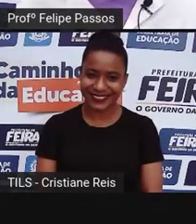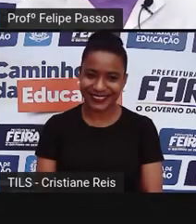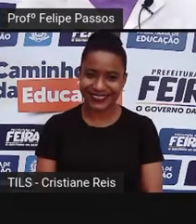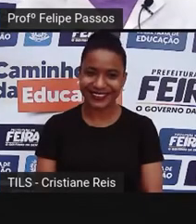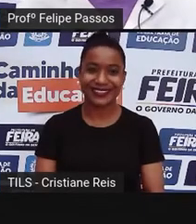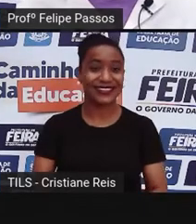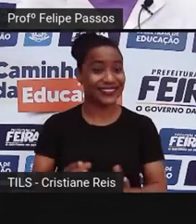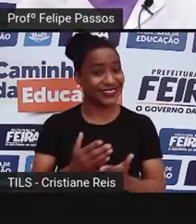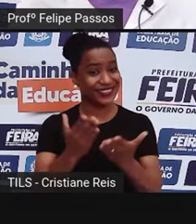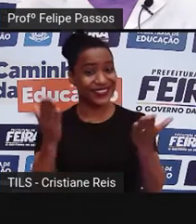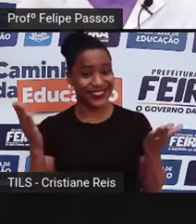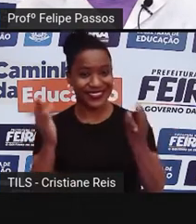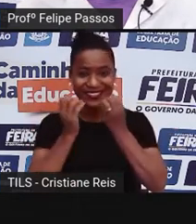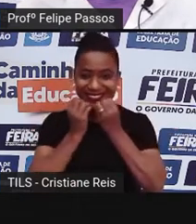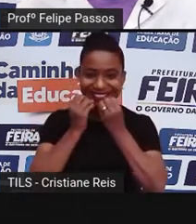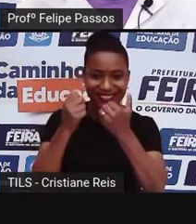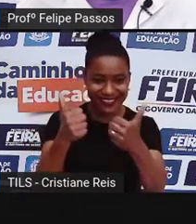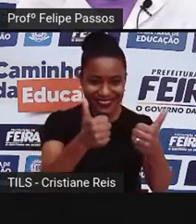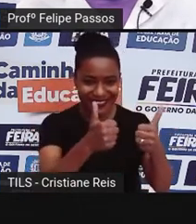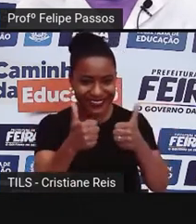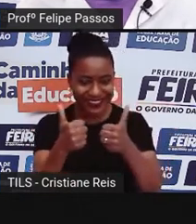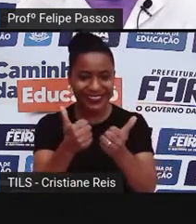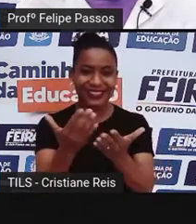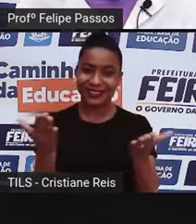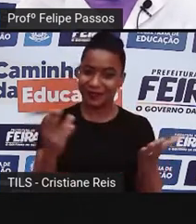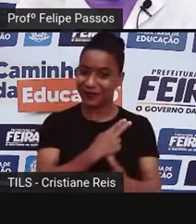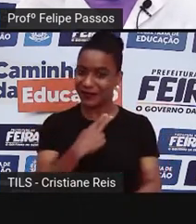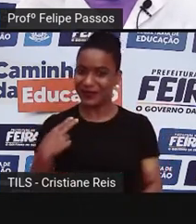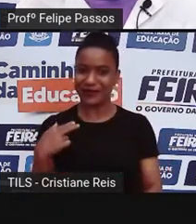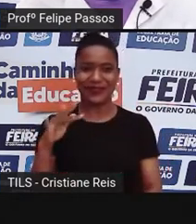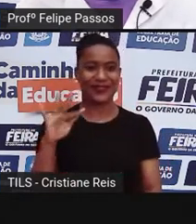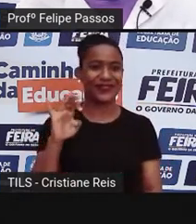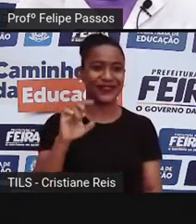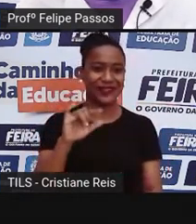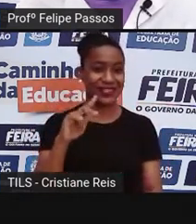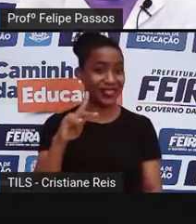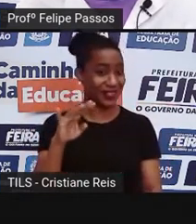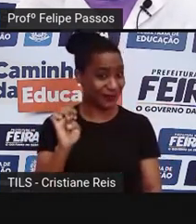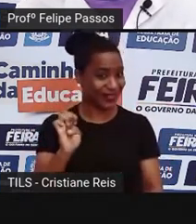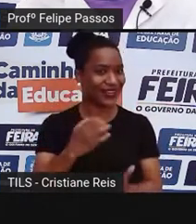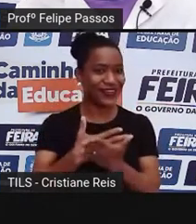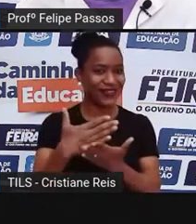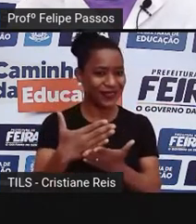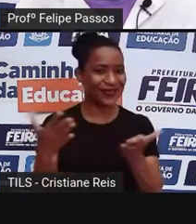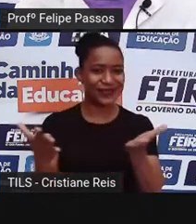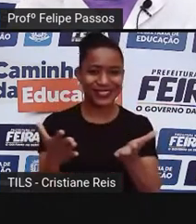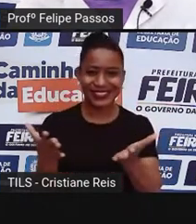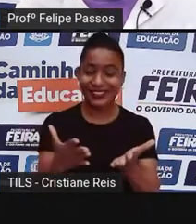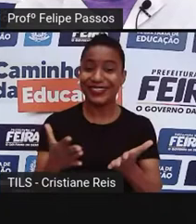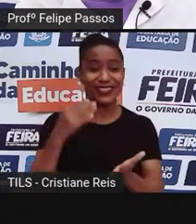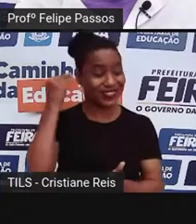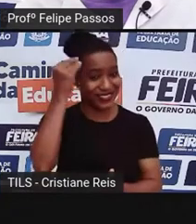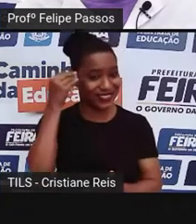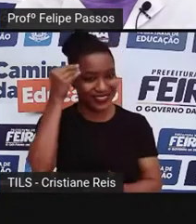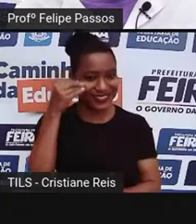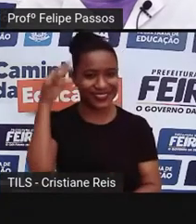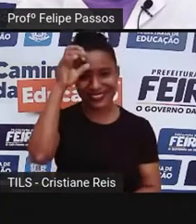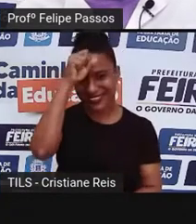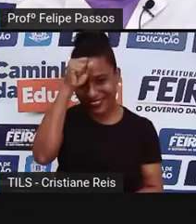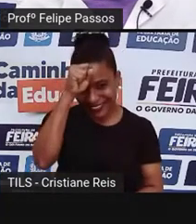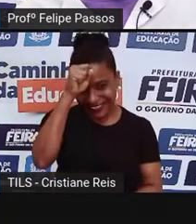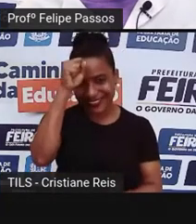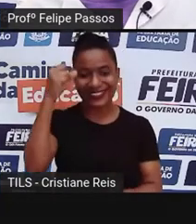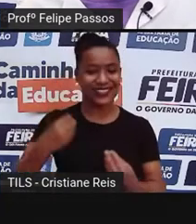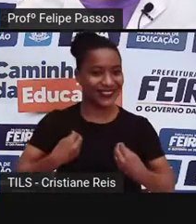Oi, gente, tudo bem com vocês? Meu nome é Felipe Passos e vamos começando aqui mais um momento Saberes e Viveres.